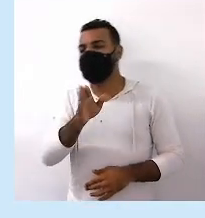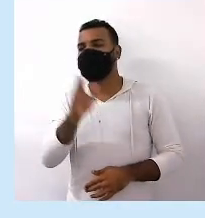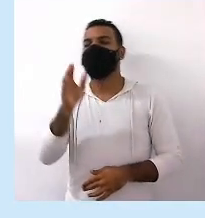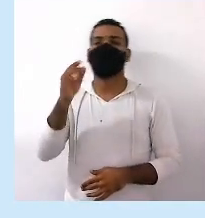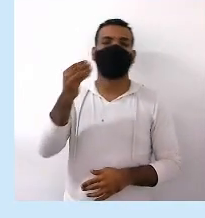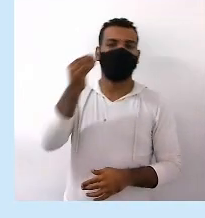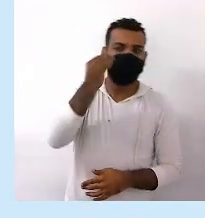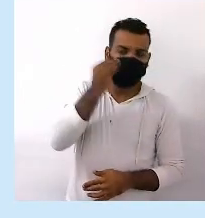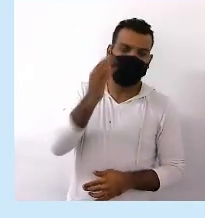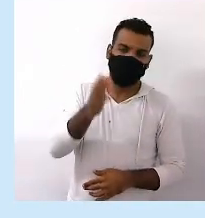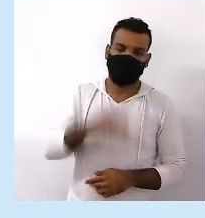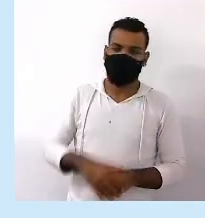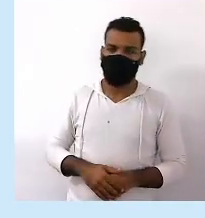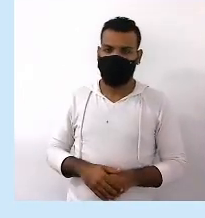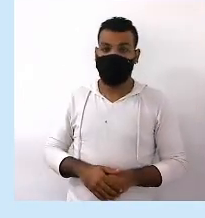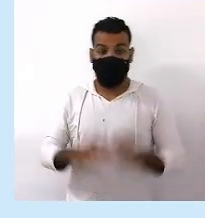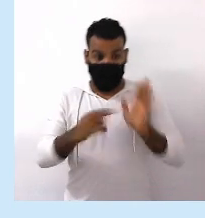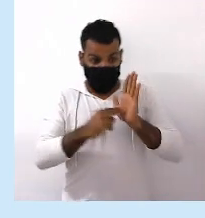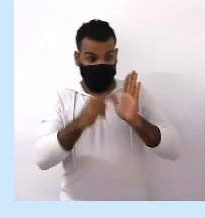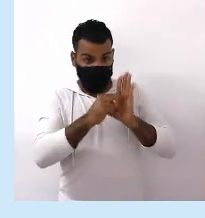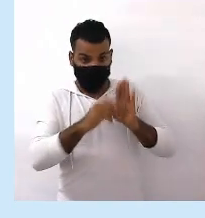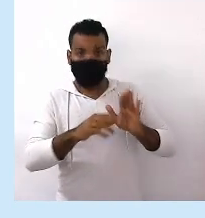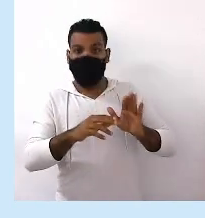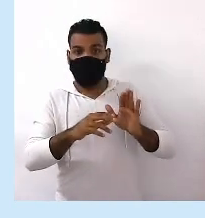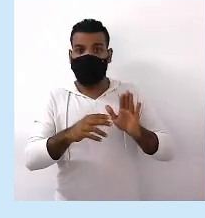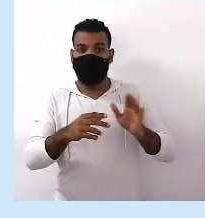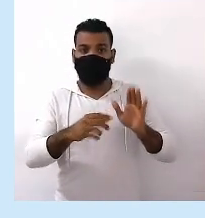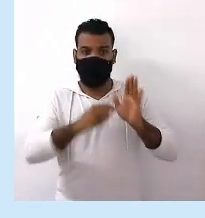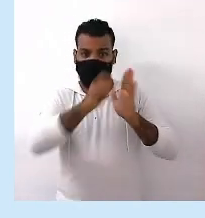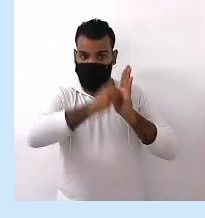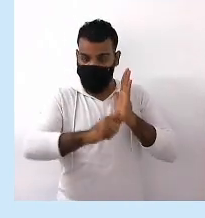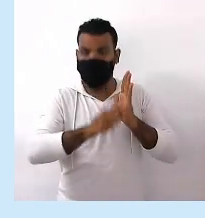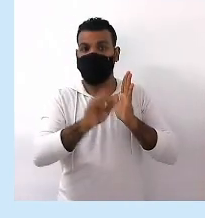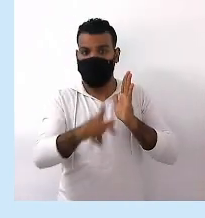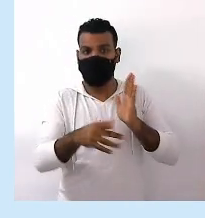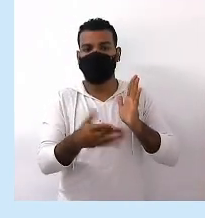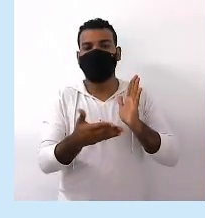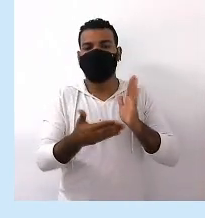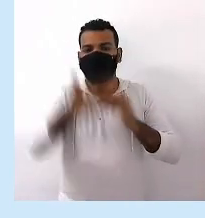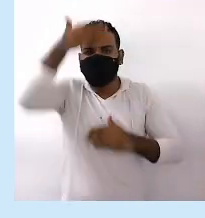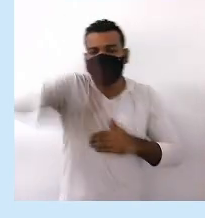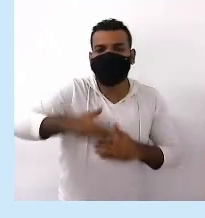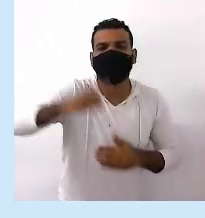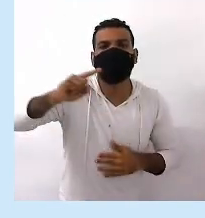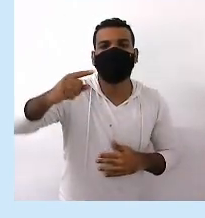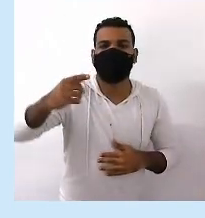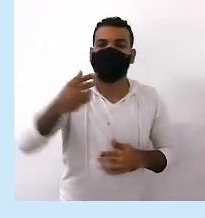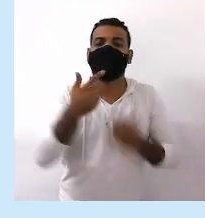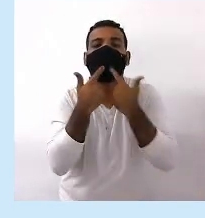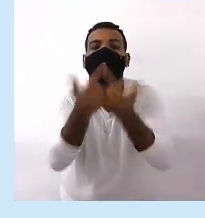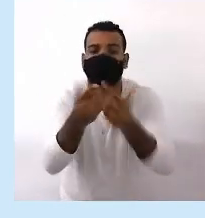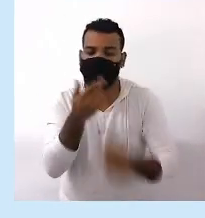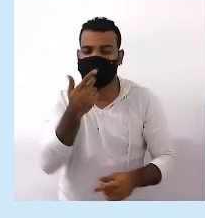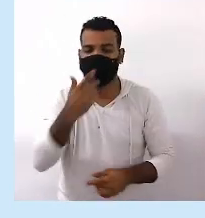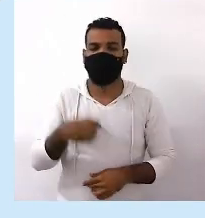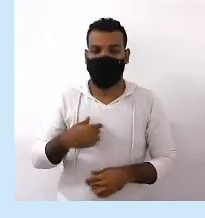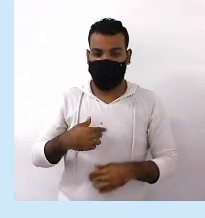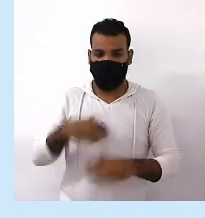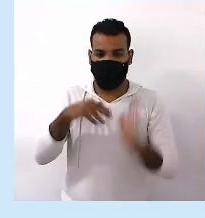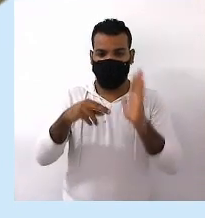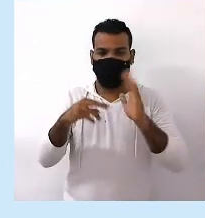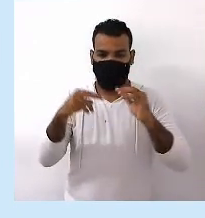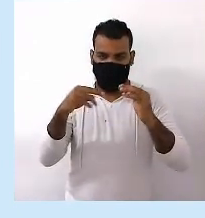Quando a norma É estabelecida De forma verbal Como é que você vai comprovar Depois? Como é que você vai voltar Ao que foi dito